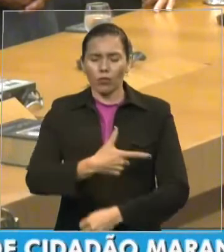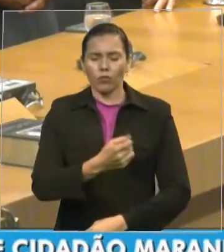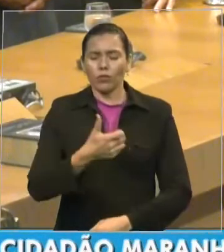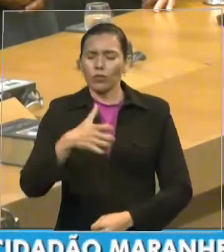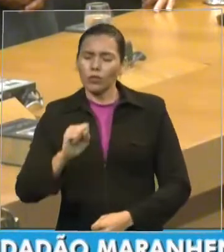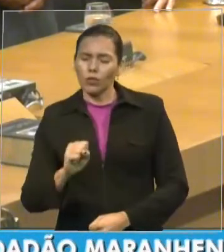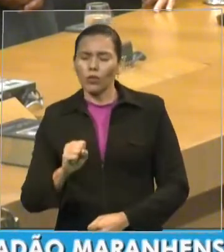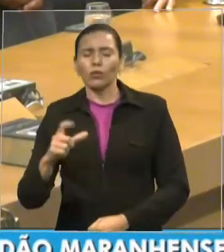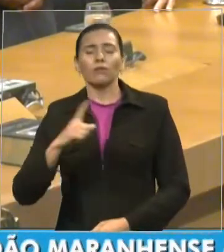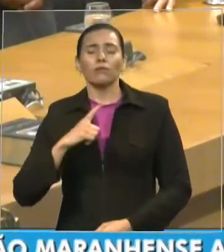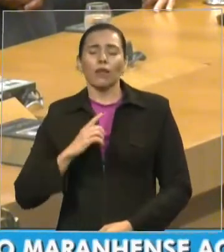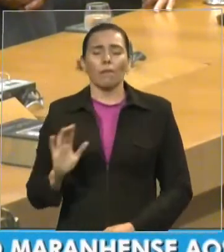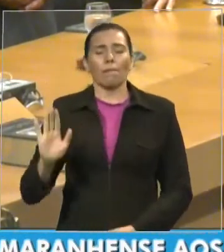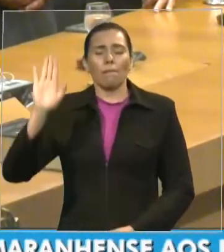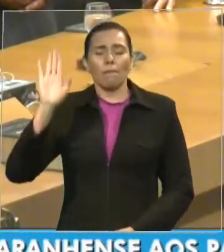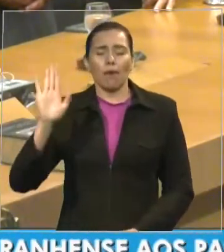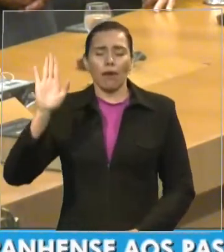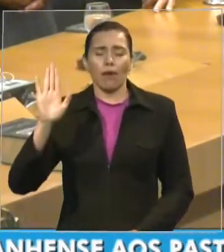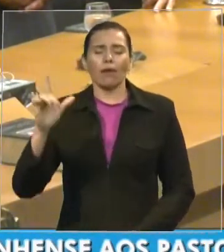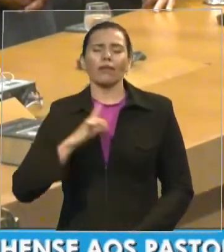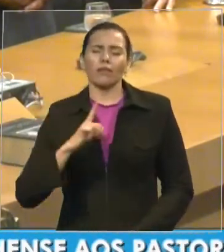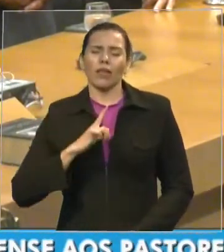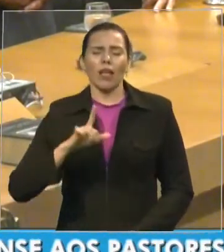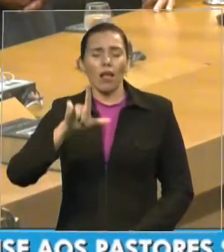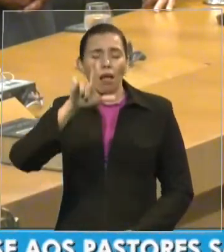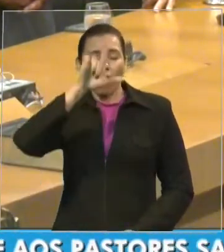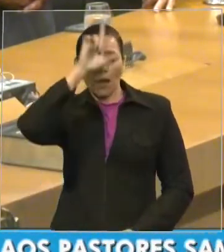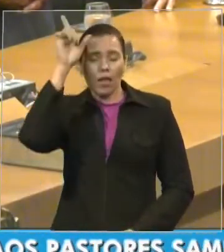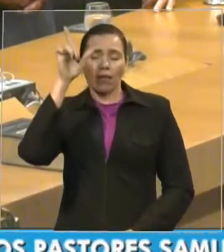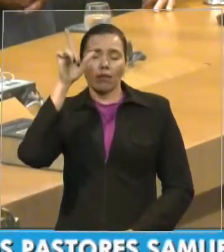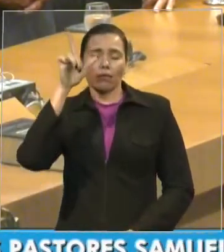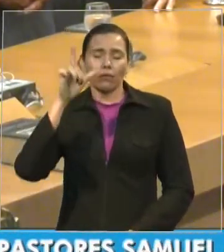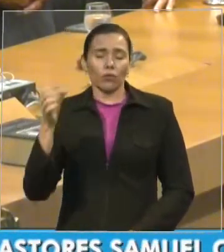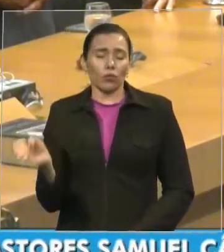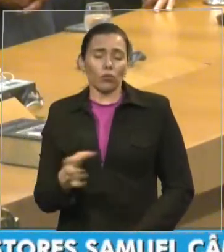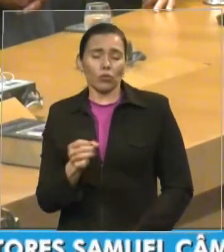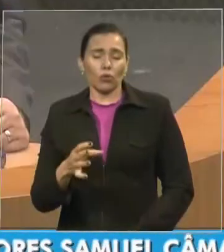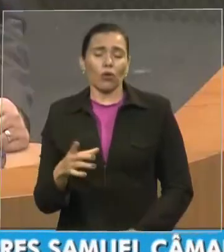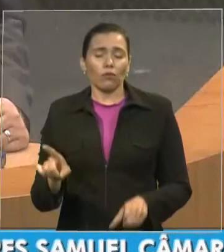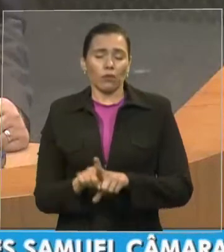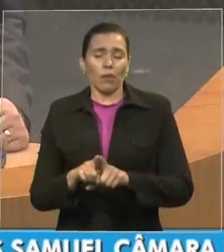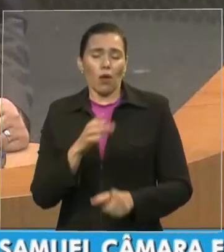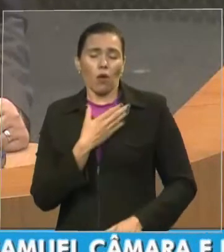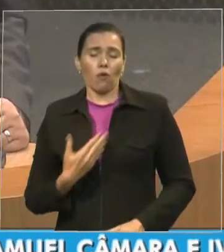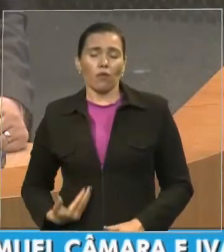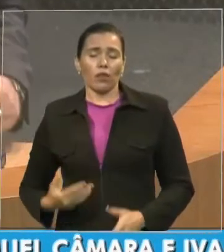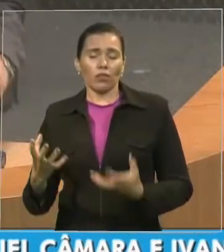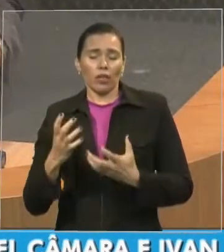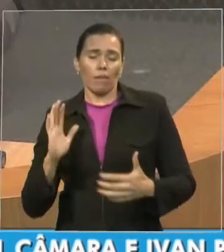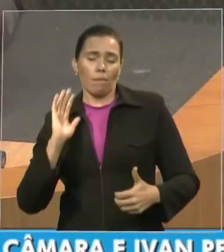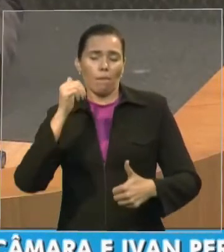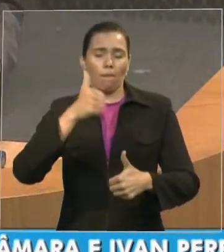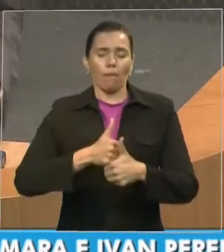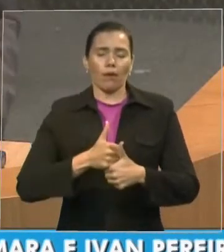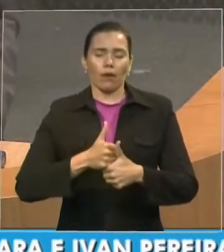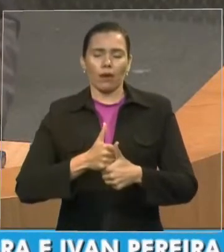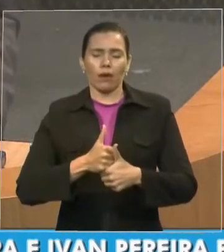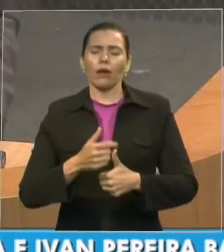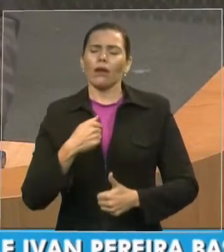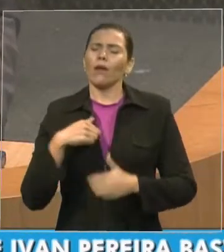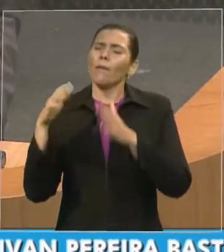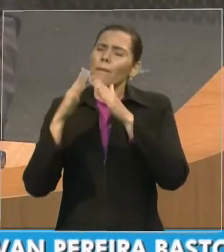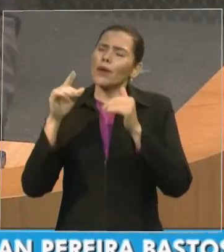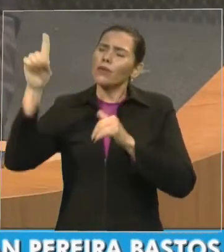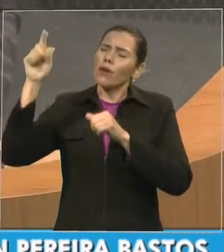líderes governantes renovação de casas dos palácios que possamos ter governantes